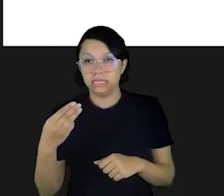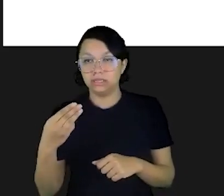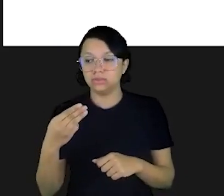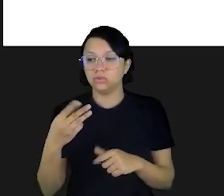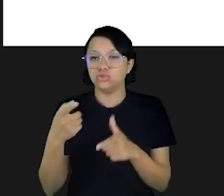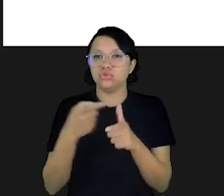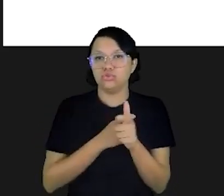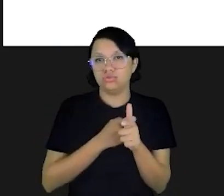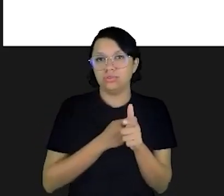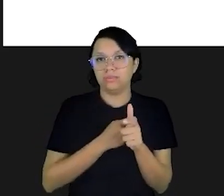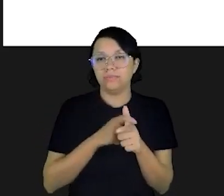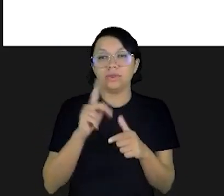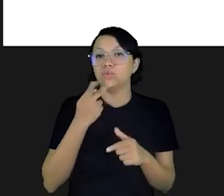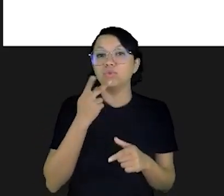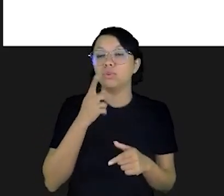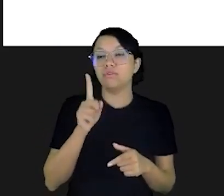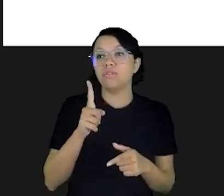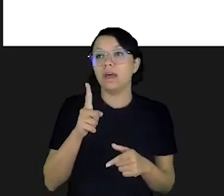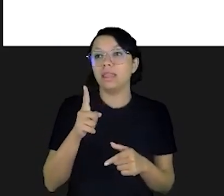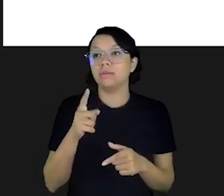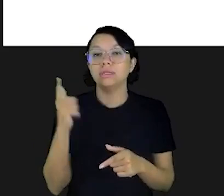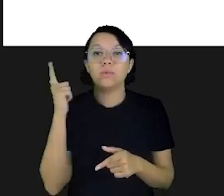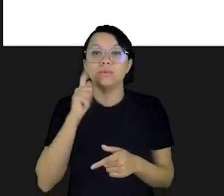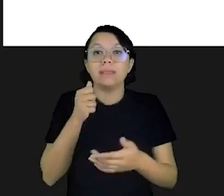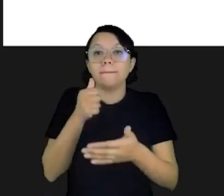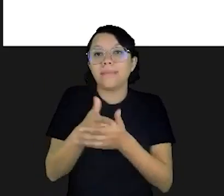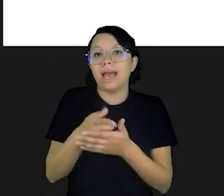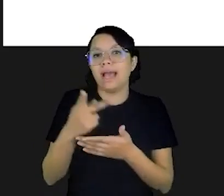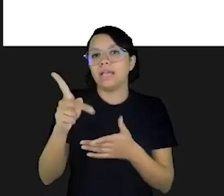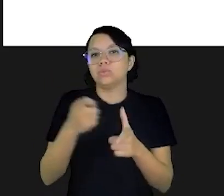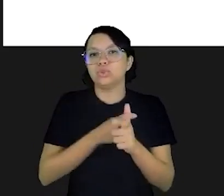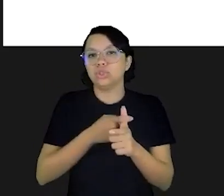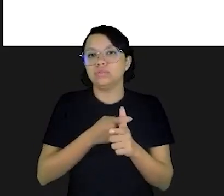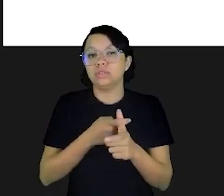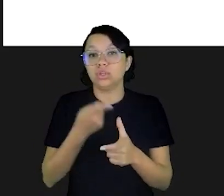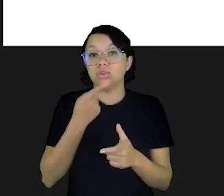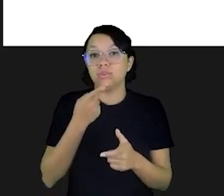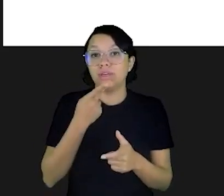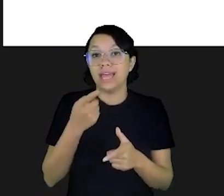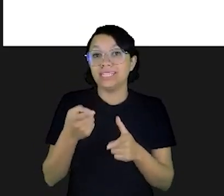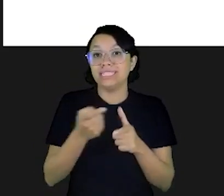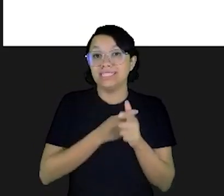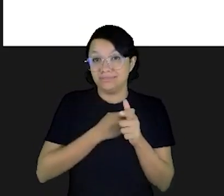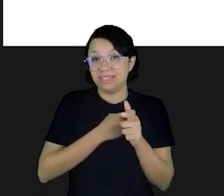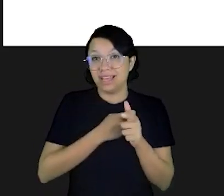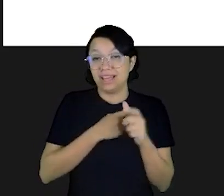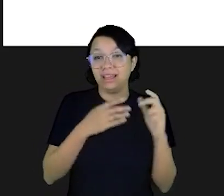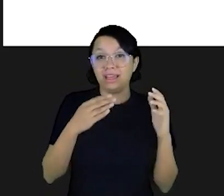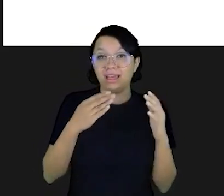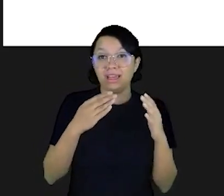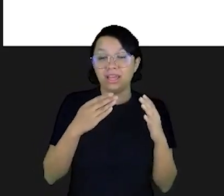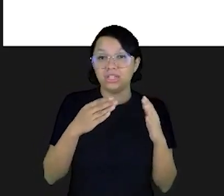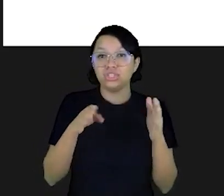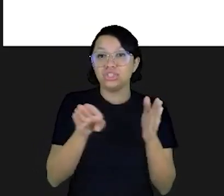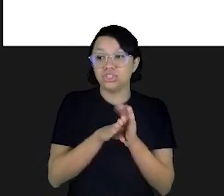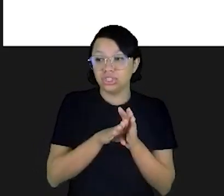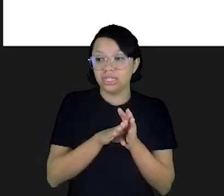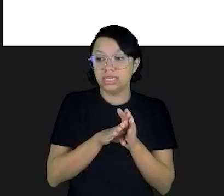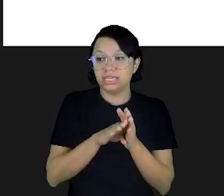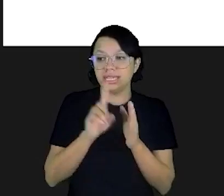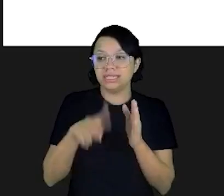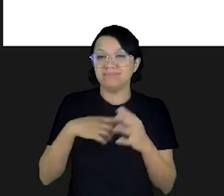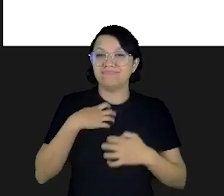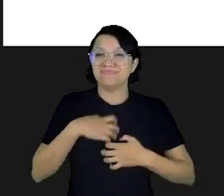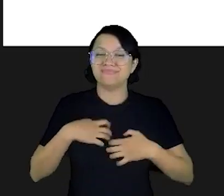Endividada aqui, eu não estou dizendo inadimplente, eu não disse sem condições de pagar suas dívidas, mas eu disse endividada a ponto da dívida se tornar um